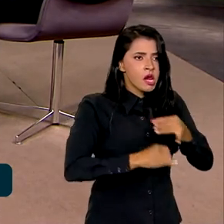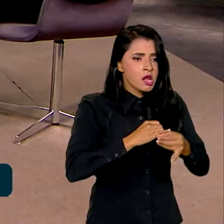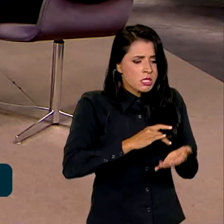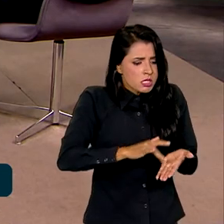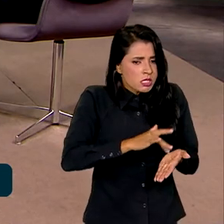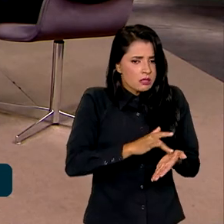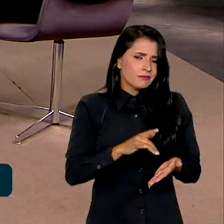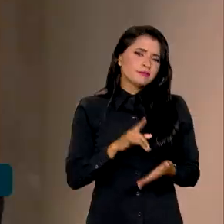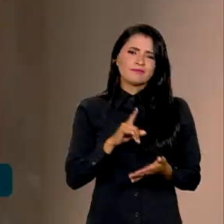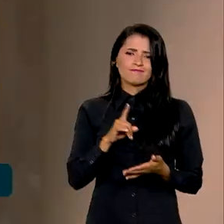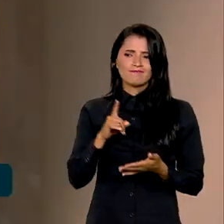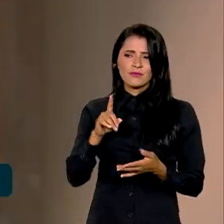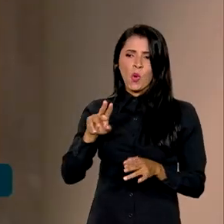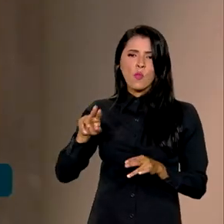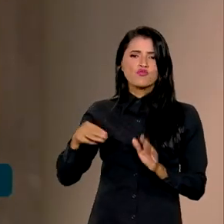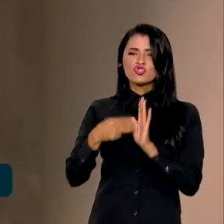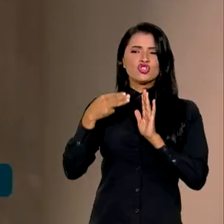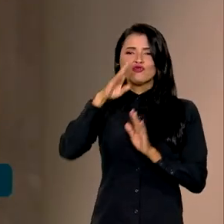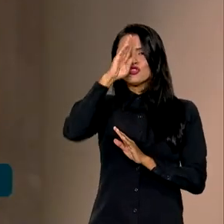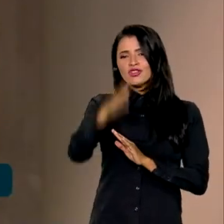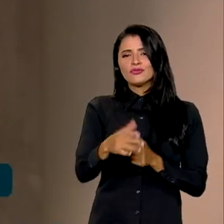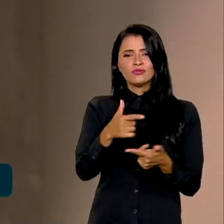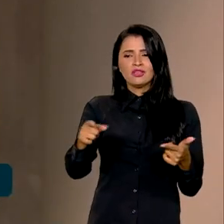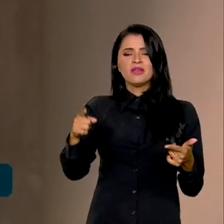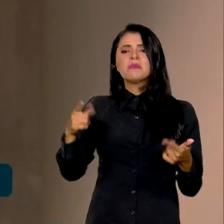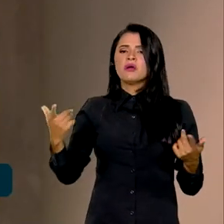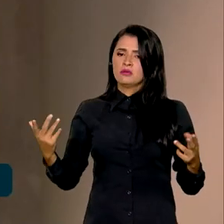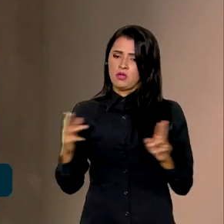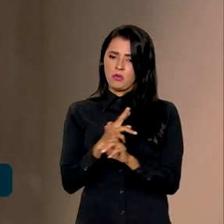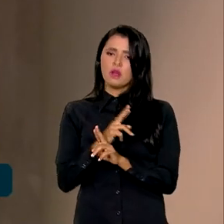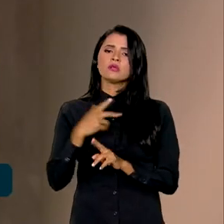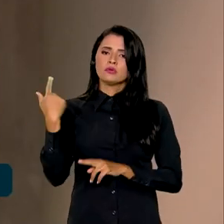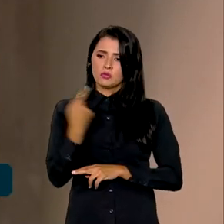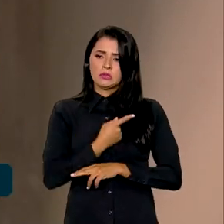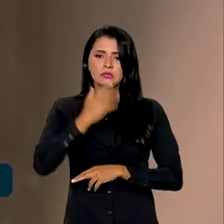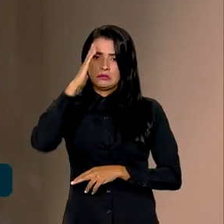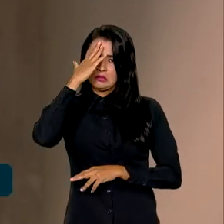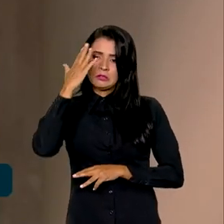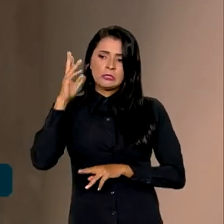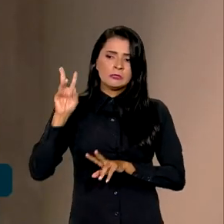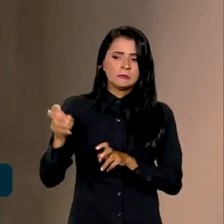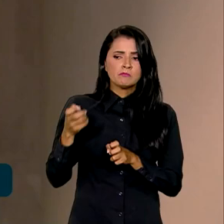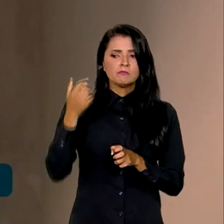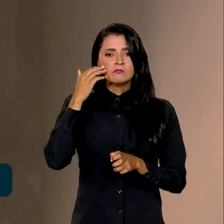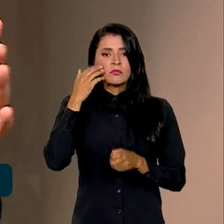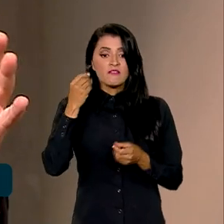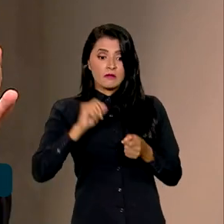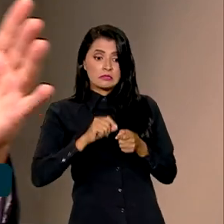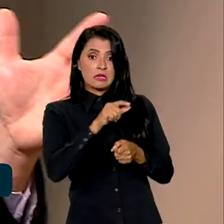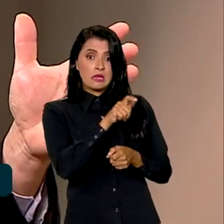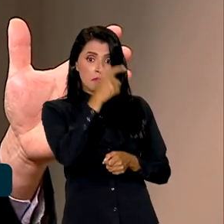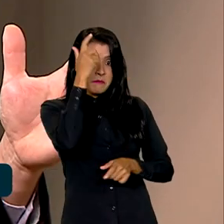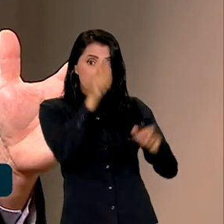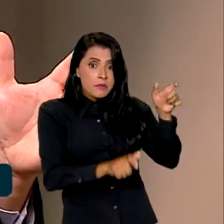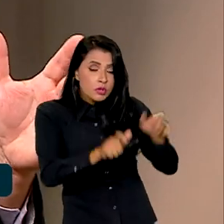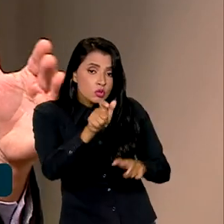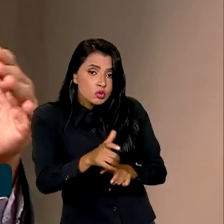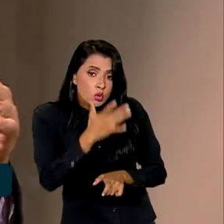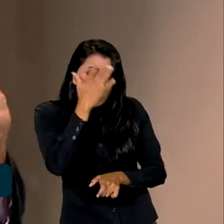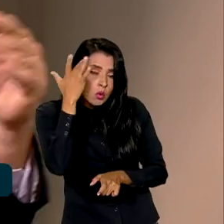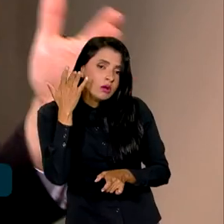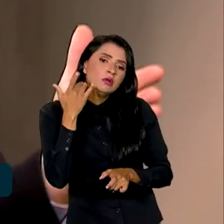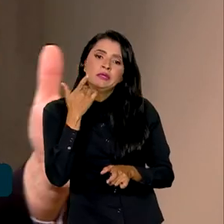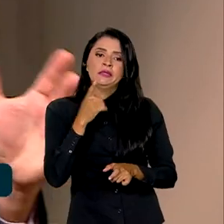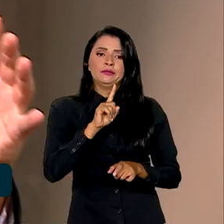causalidade direta, mas há uma correlação que a gente precisa entender e explorar para fazer com que as pessoas também, que a gente não vá para soluções